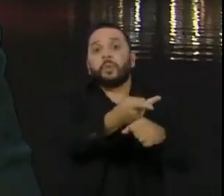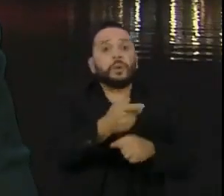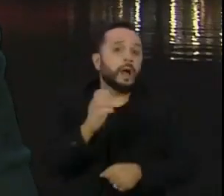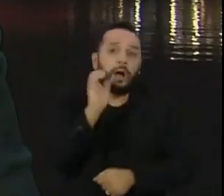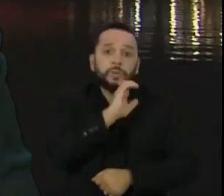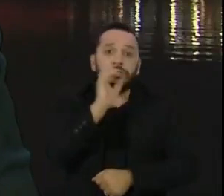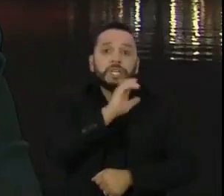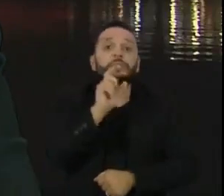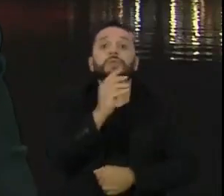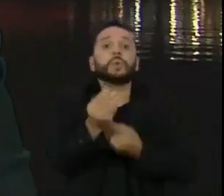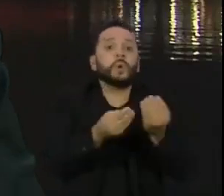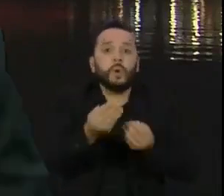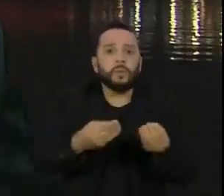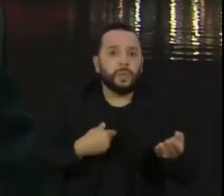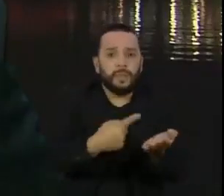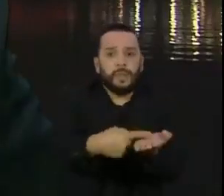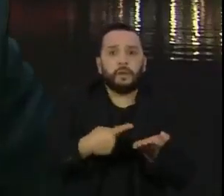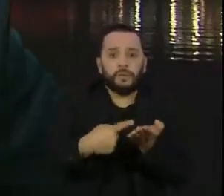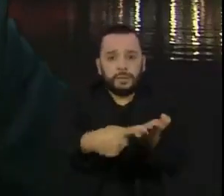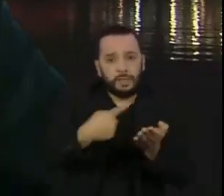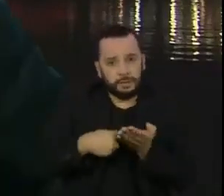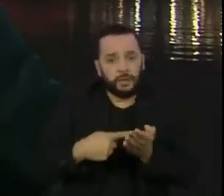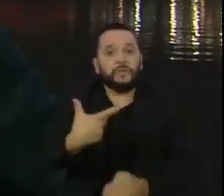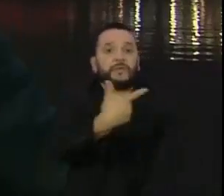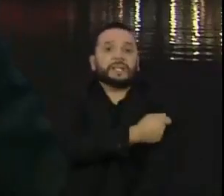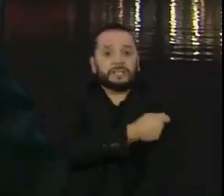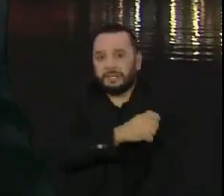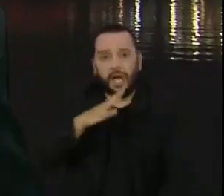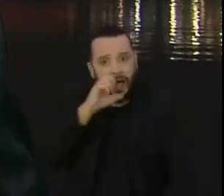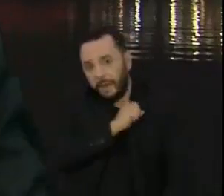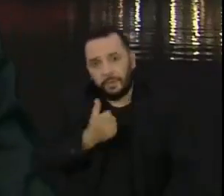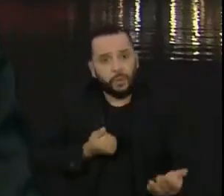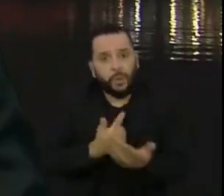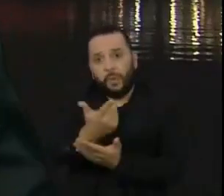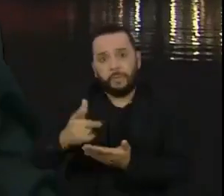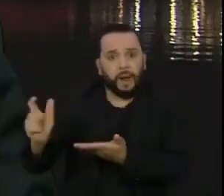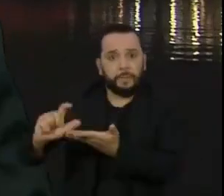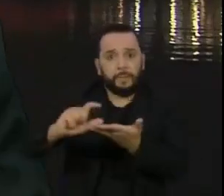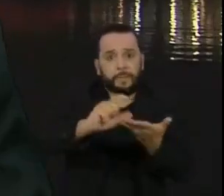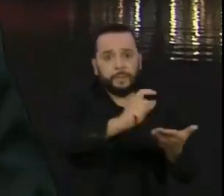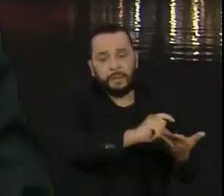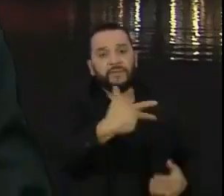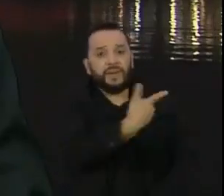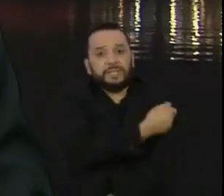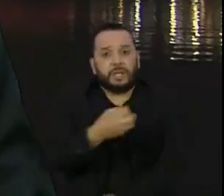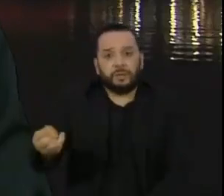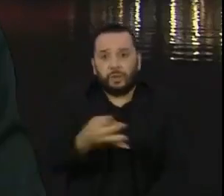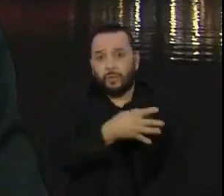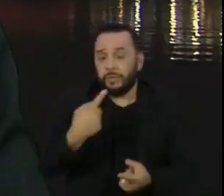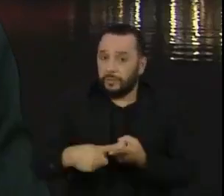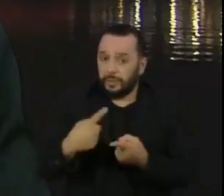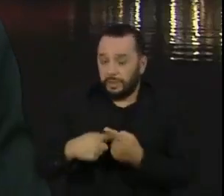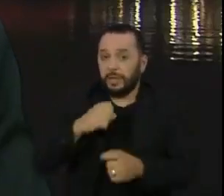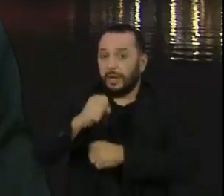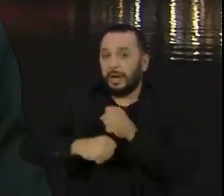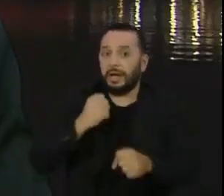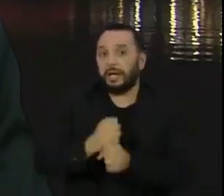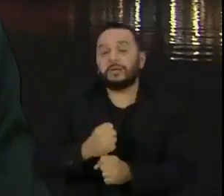as negociações de vacina, porque esse ano, para a gente conseguir vacina para 2021,